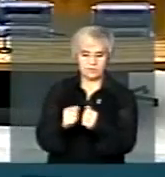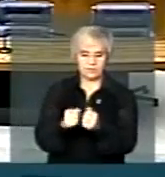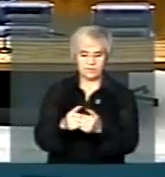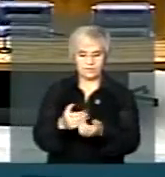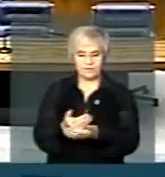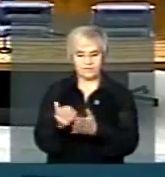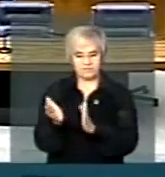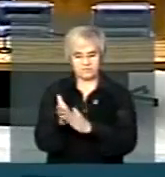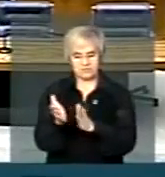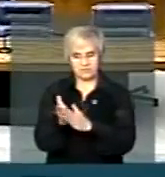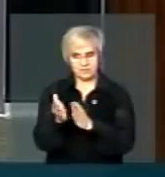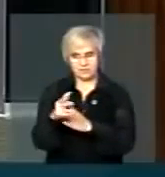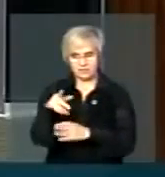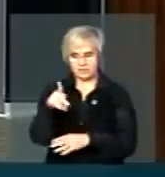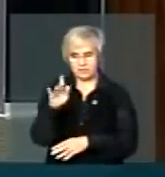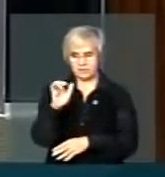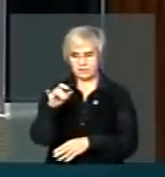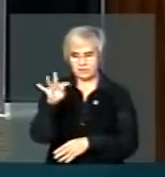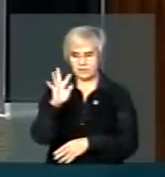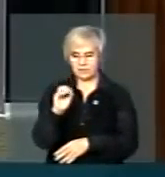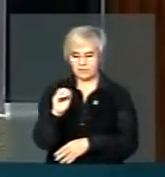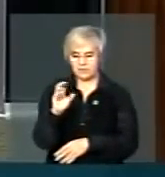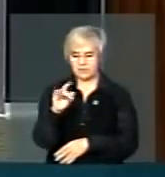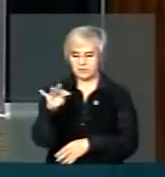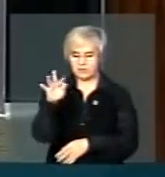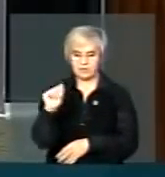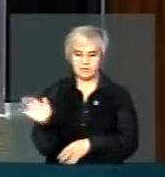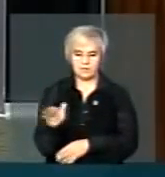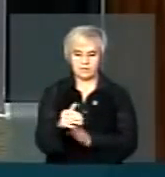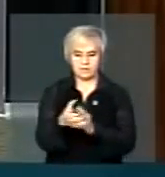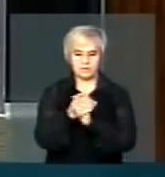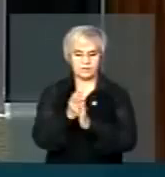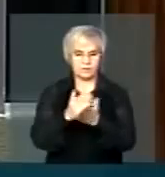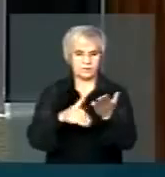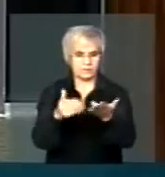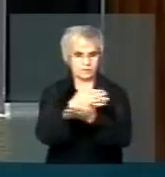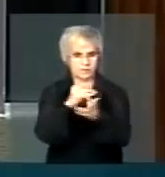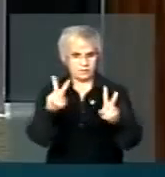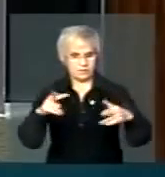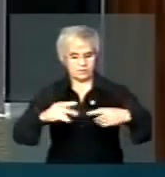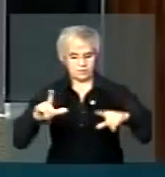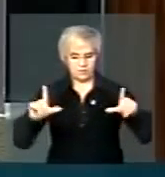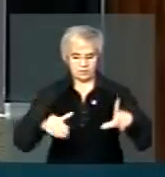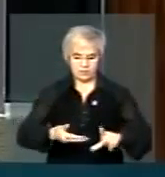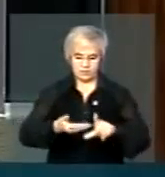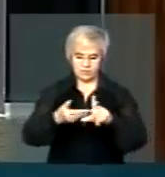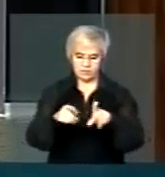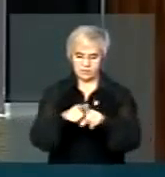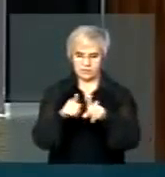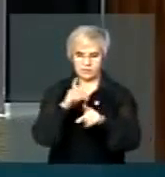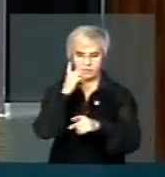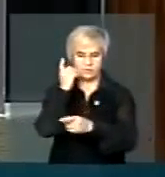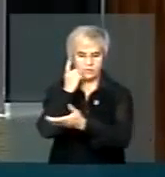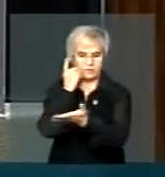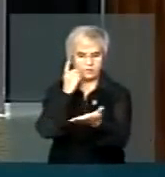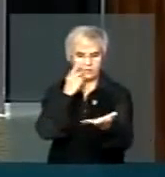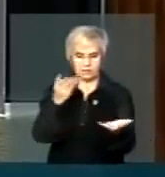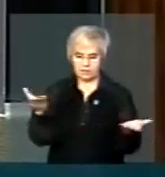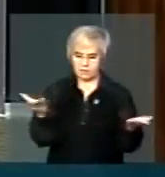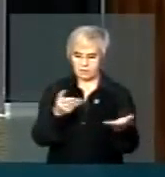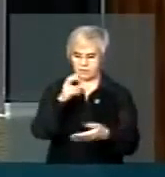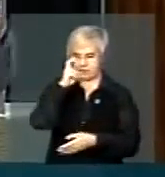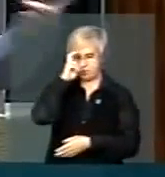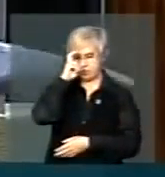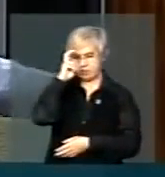Guimarães. Parabéns a Keiko Alba. Cumprimentar todos os ouvintes aqui da TV Câmara e os colegas deputados, hoje, nesta quinta